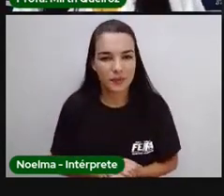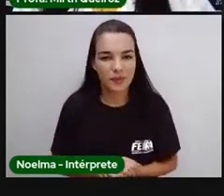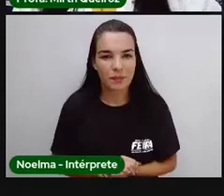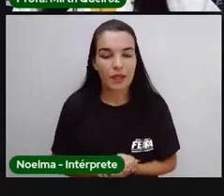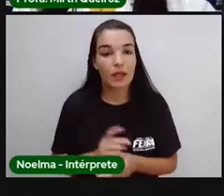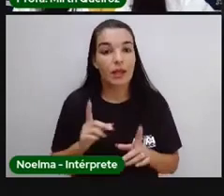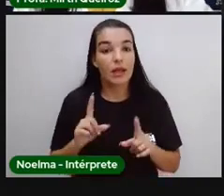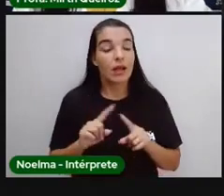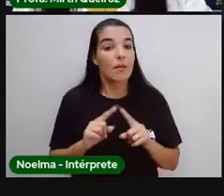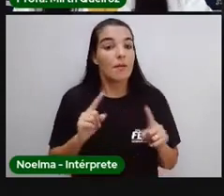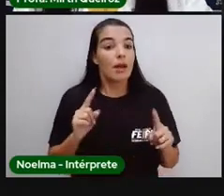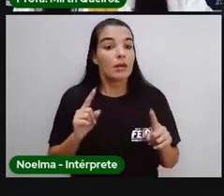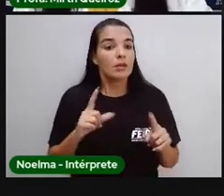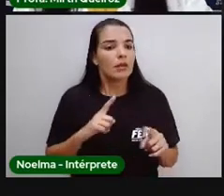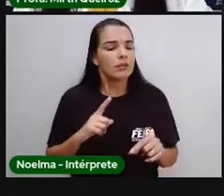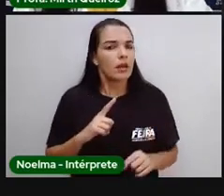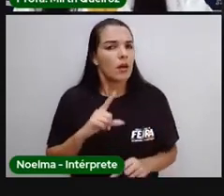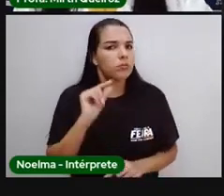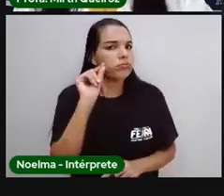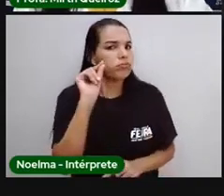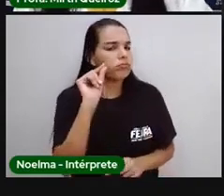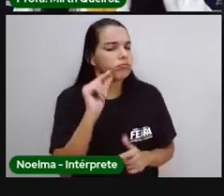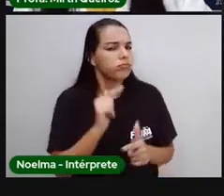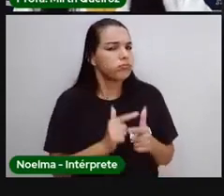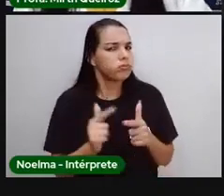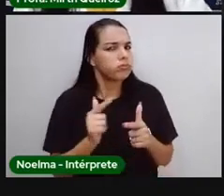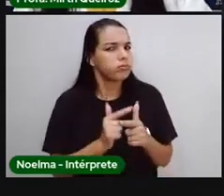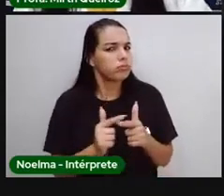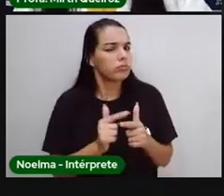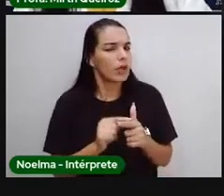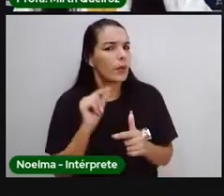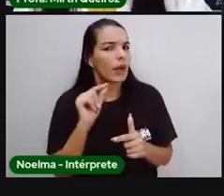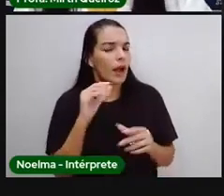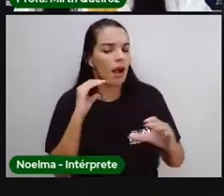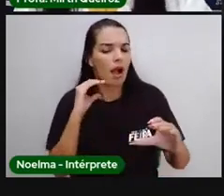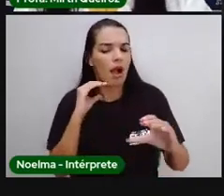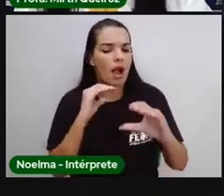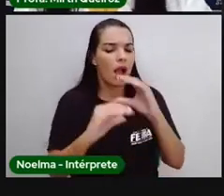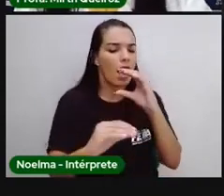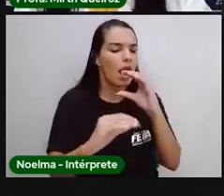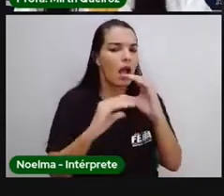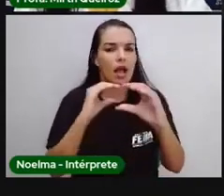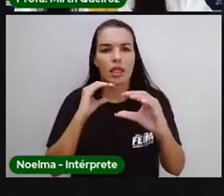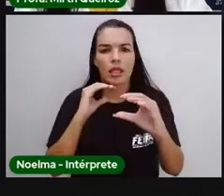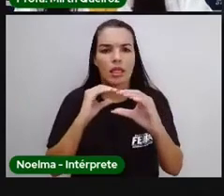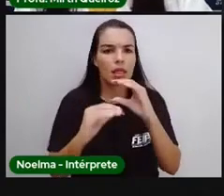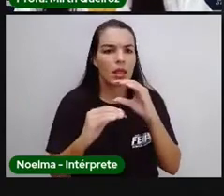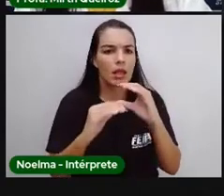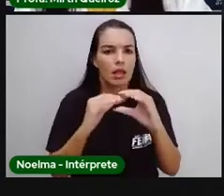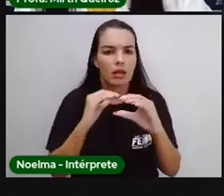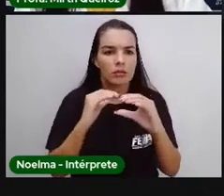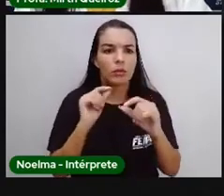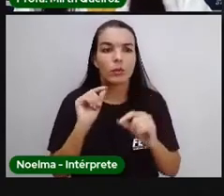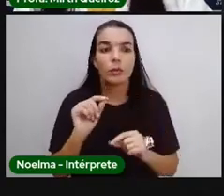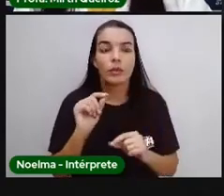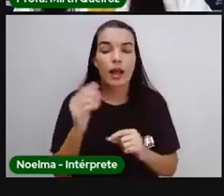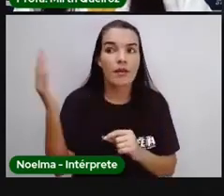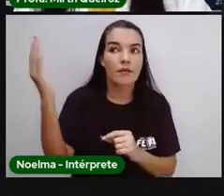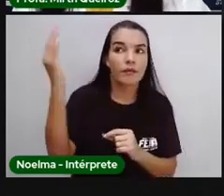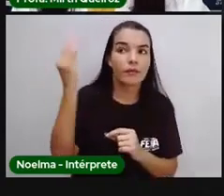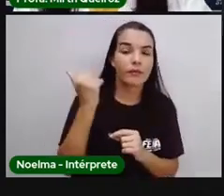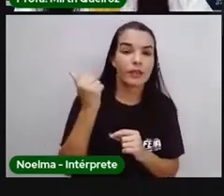Só que aí tinha um probleminha, né? O canal de comunicação e transporte de mercadorias vindas do Oriente